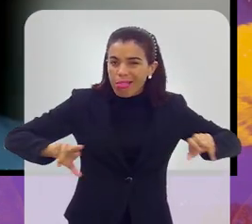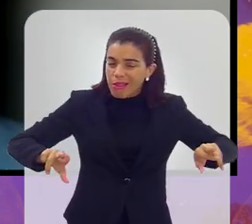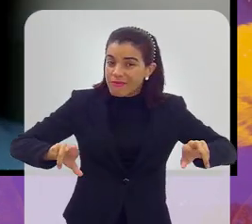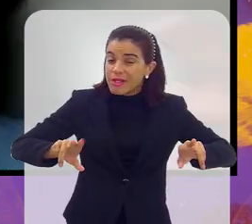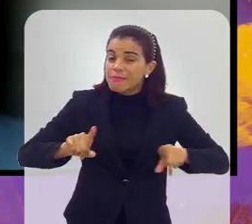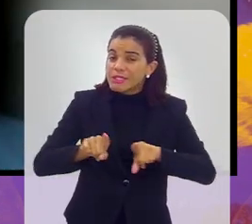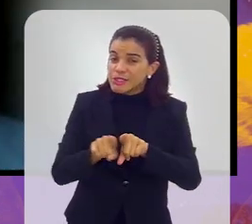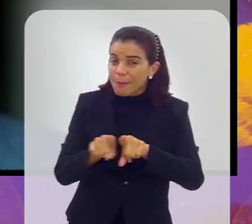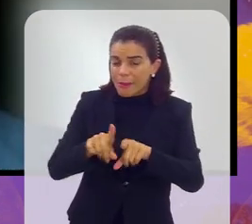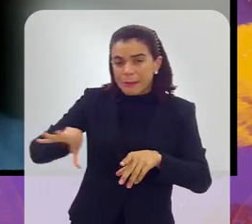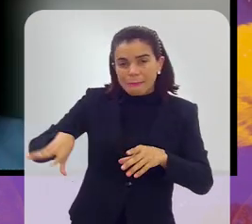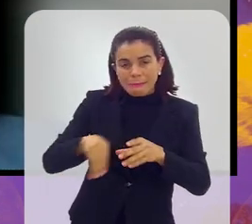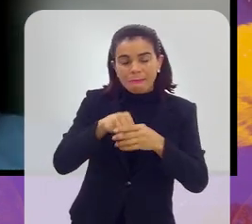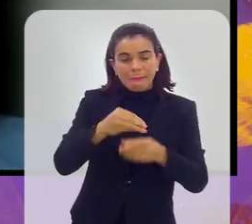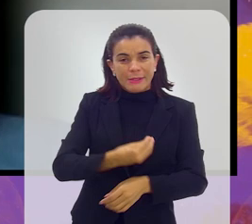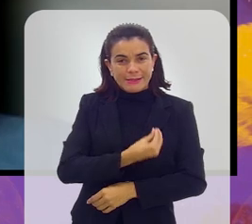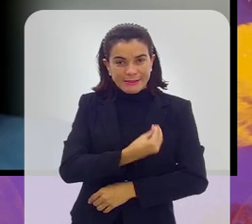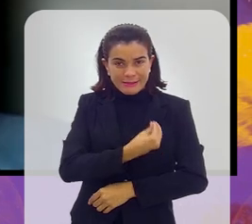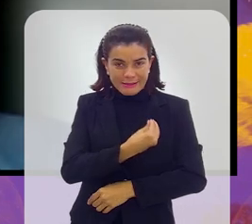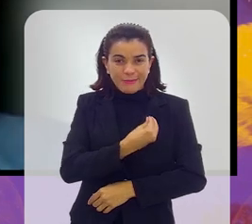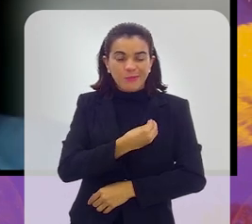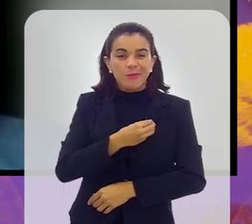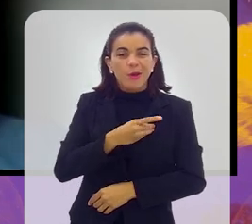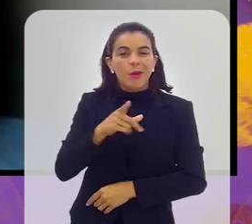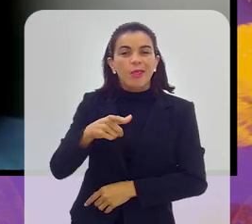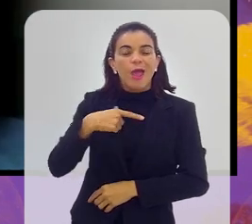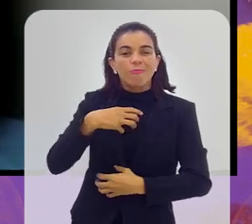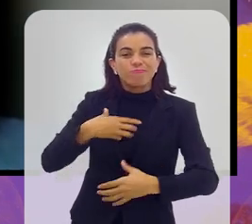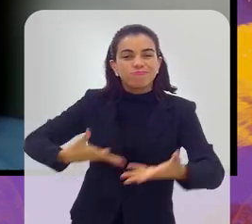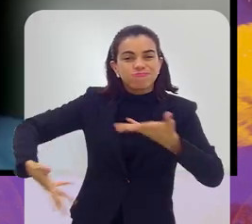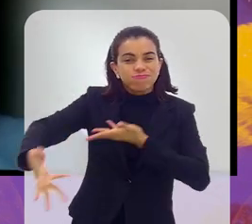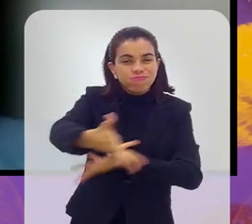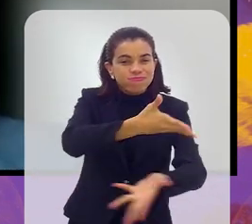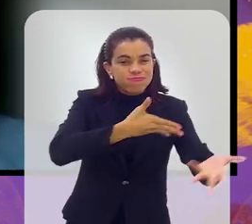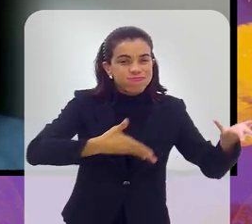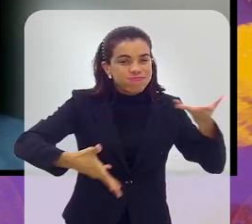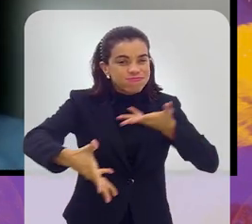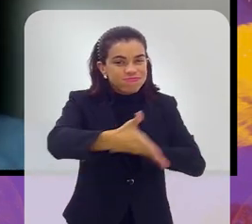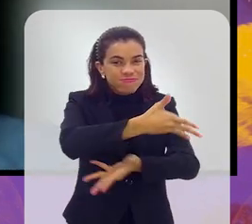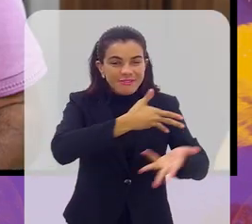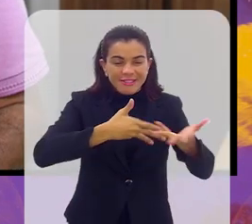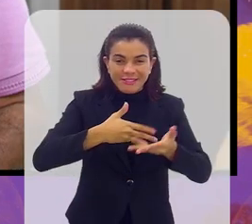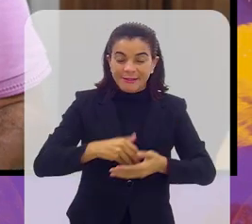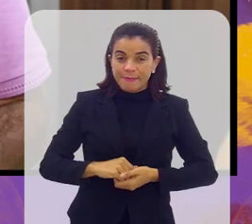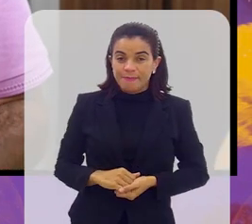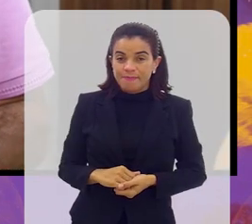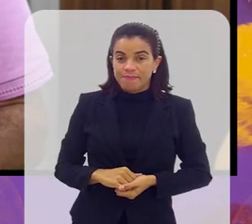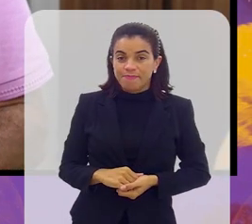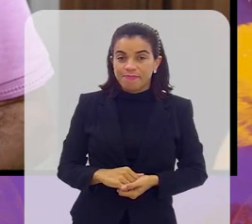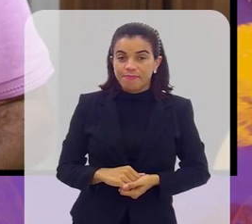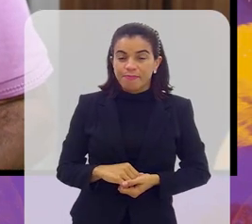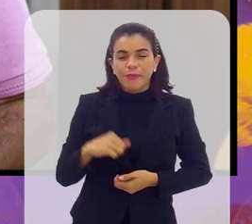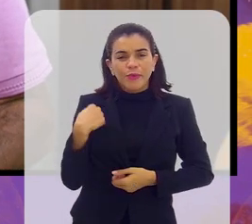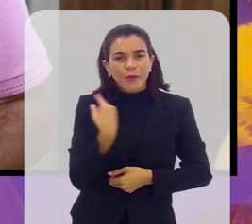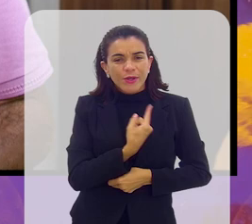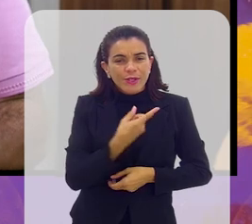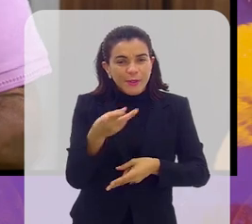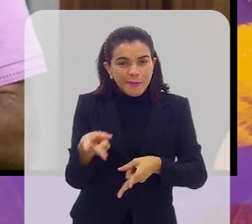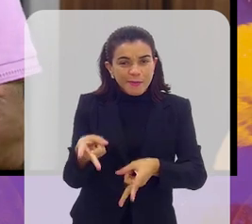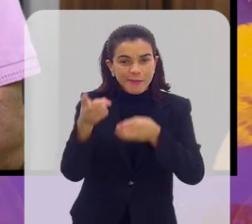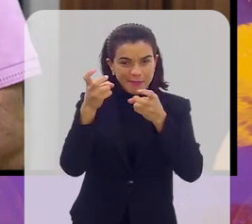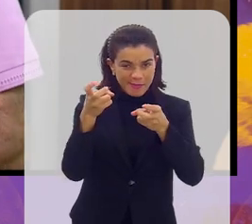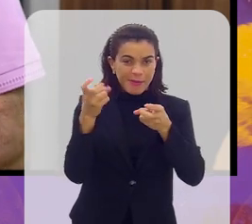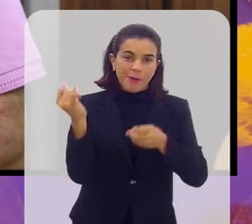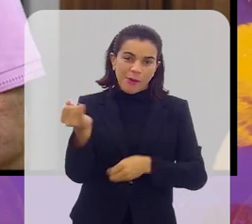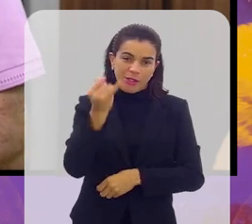mas também participando de uma competição que leva aquele espírito de fraternidade para todo mundo. O que a gente vê na